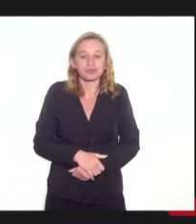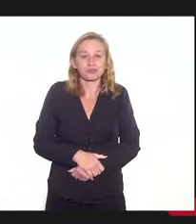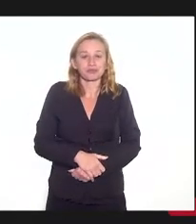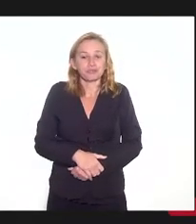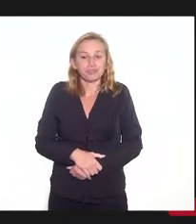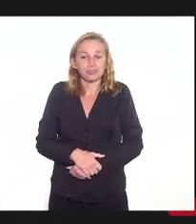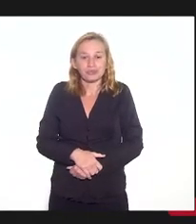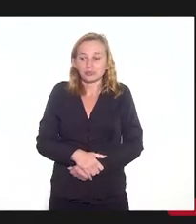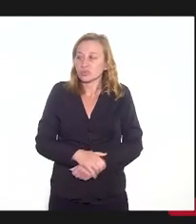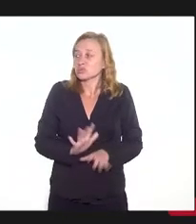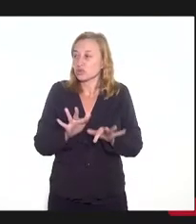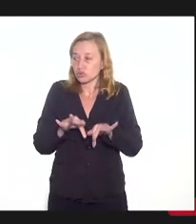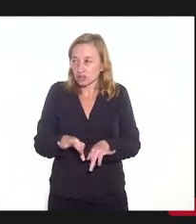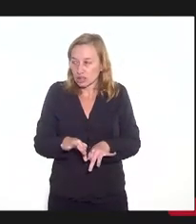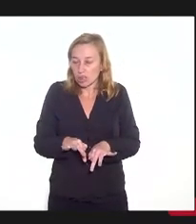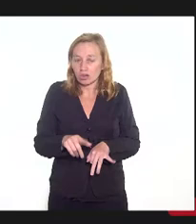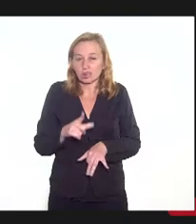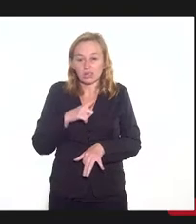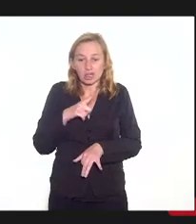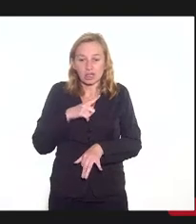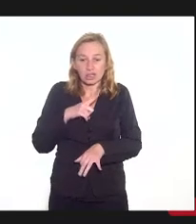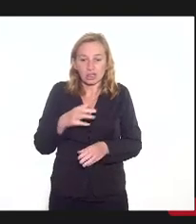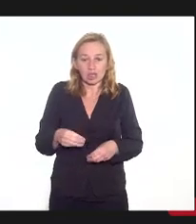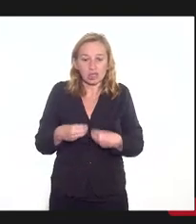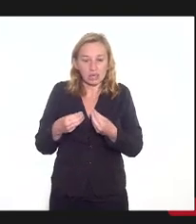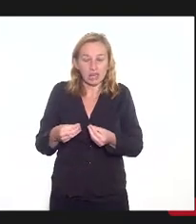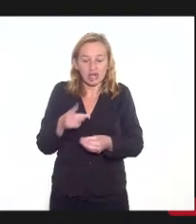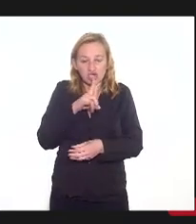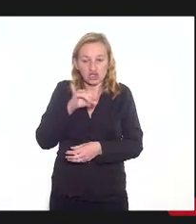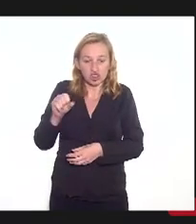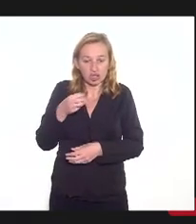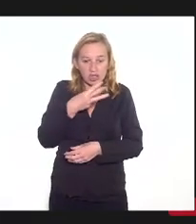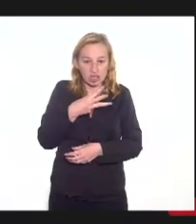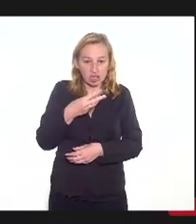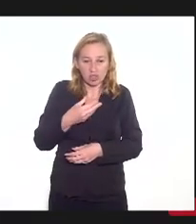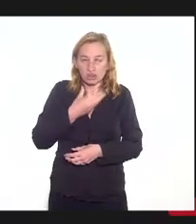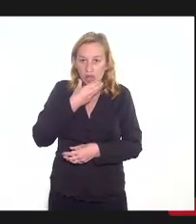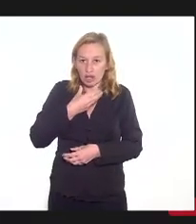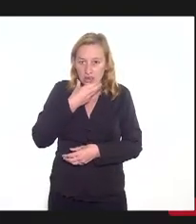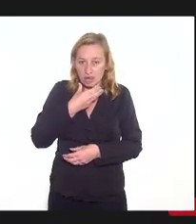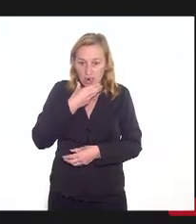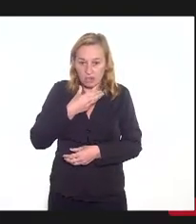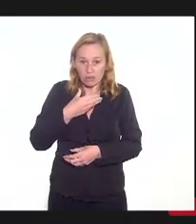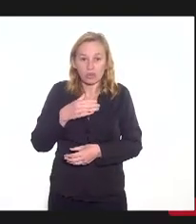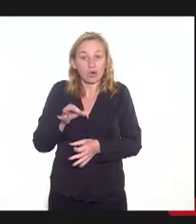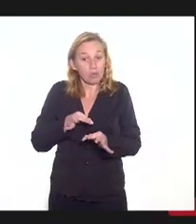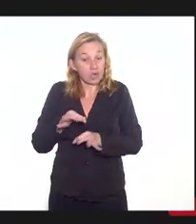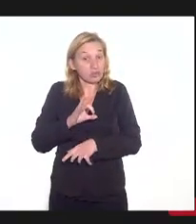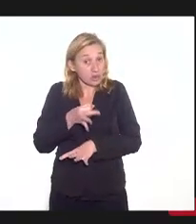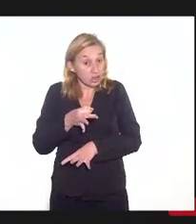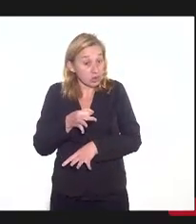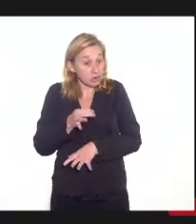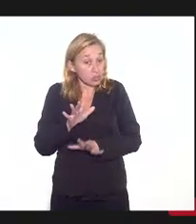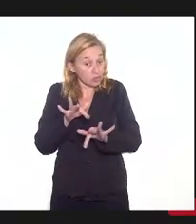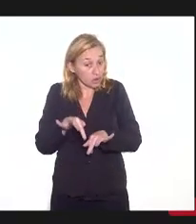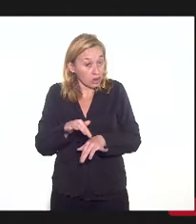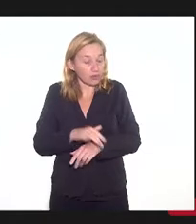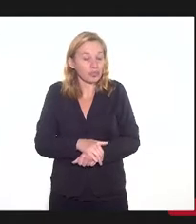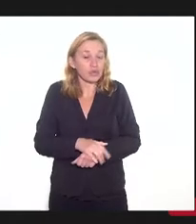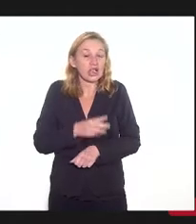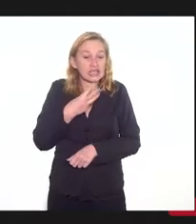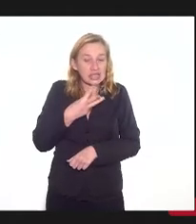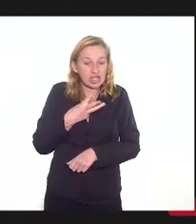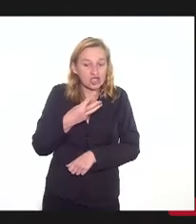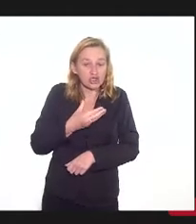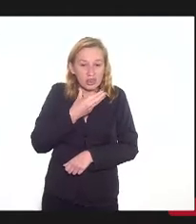E aí, no final, gente teria que entregar no dia 3 de dezembro, aí é o plano definitivo, no dia 3